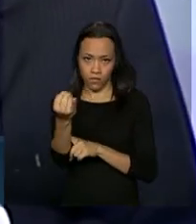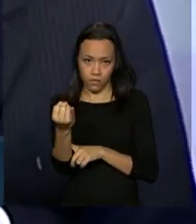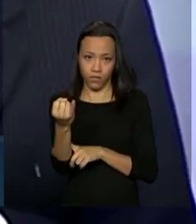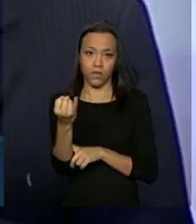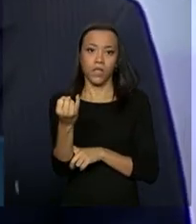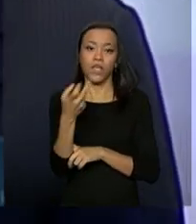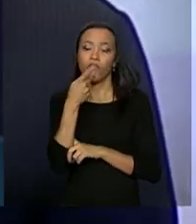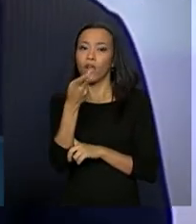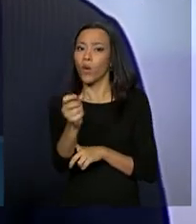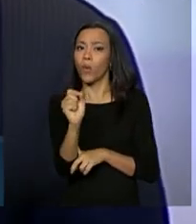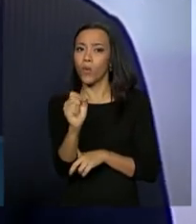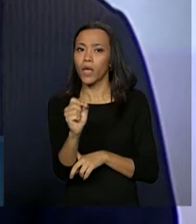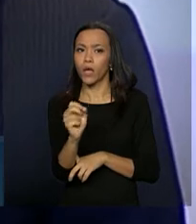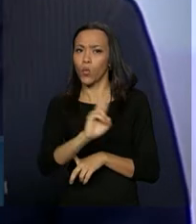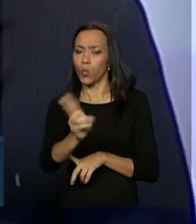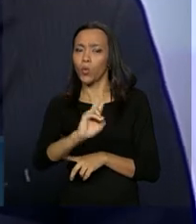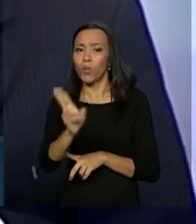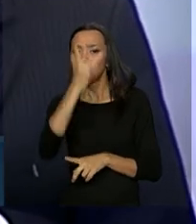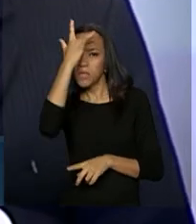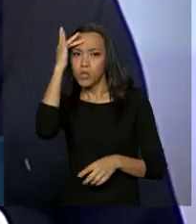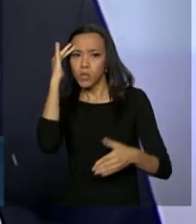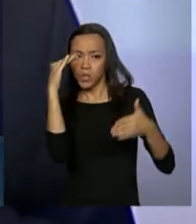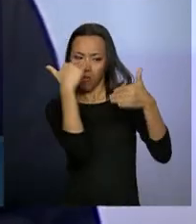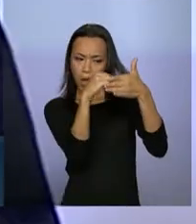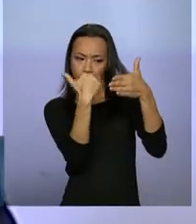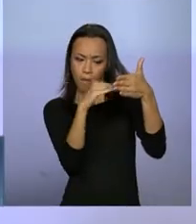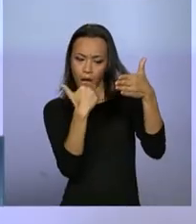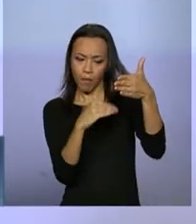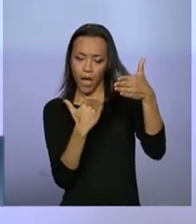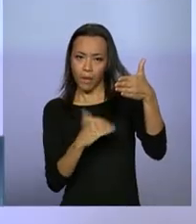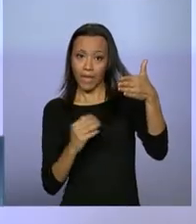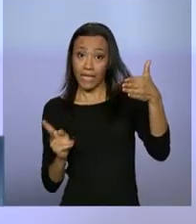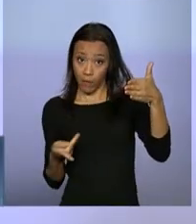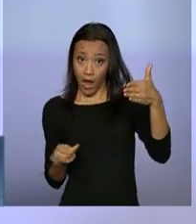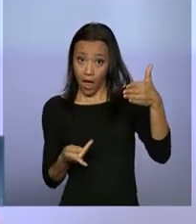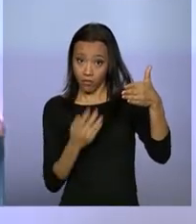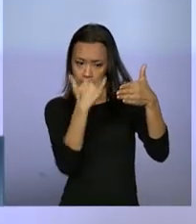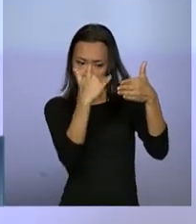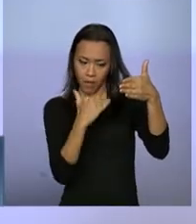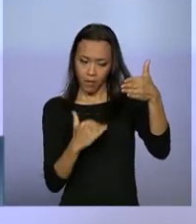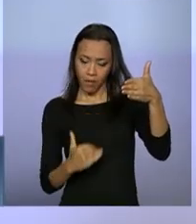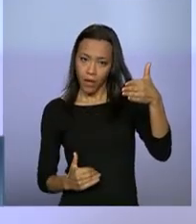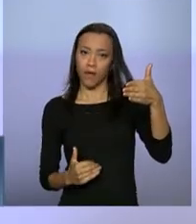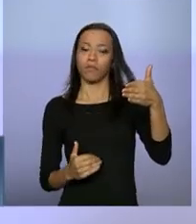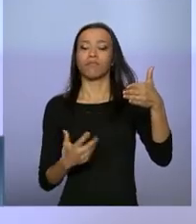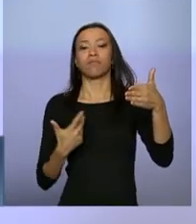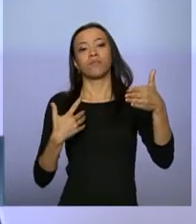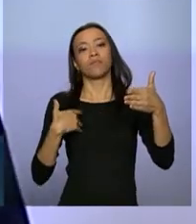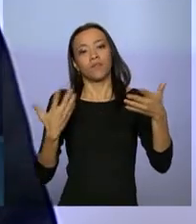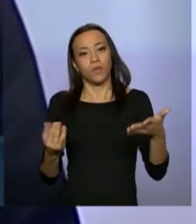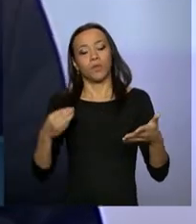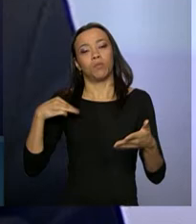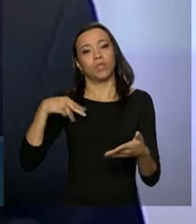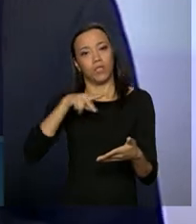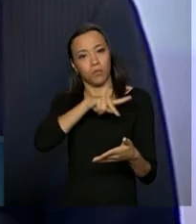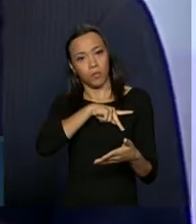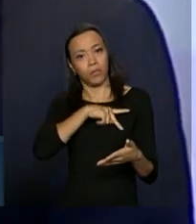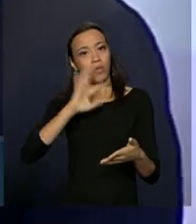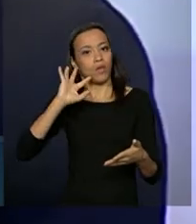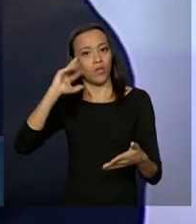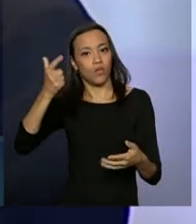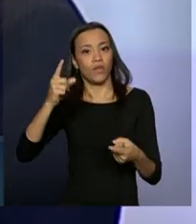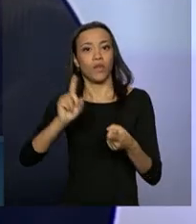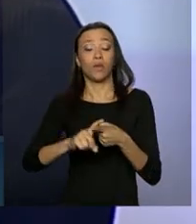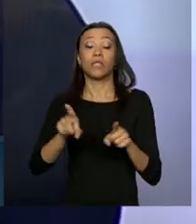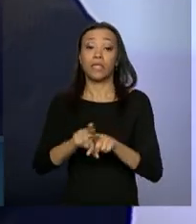da lista negra, o Ministério já cumpriu com a sua tarefa. Tomamos iniciativas, a Advocacia